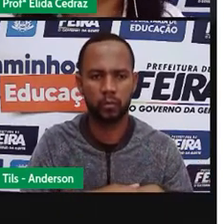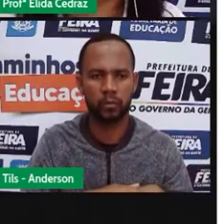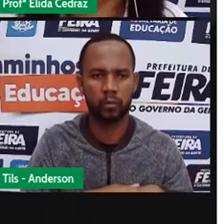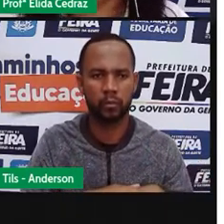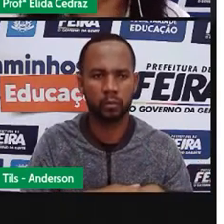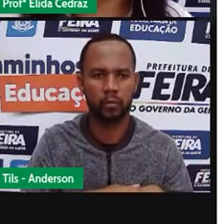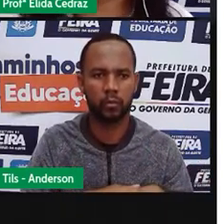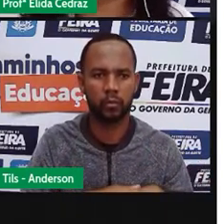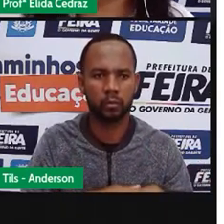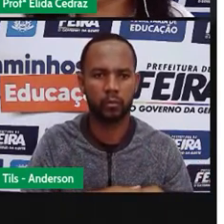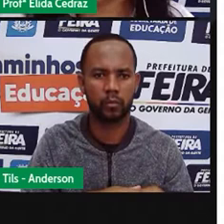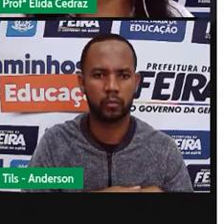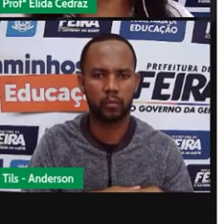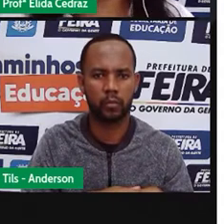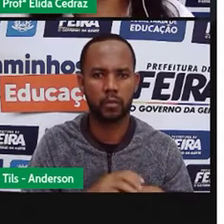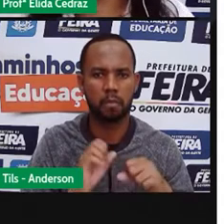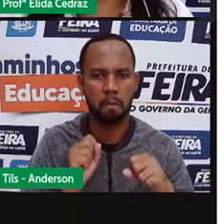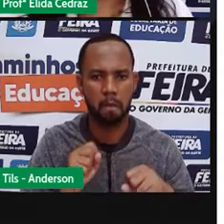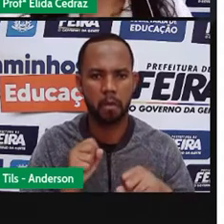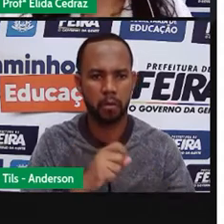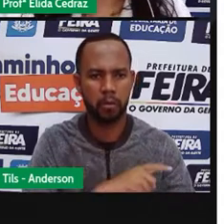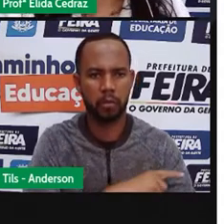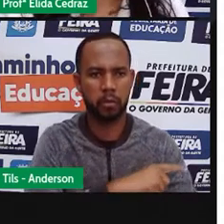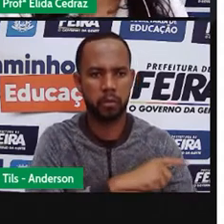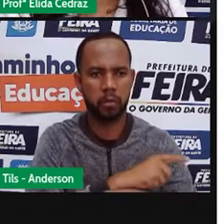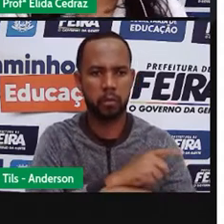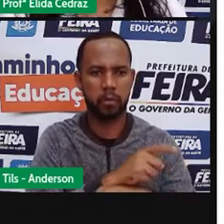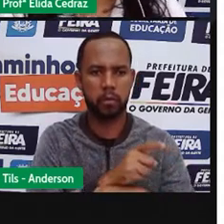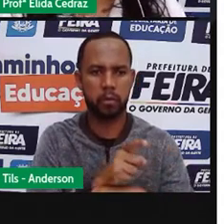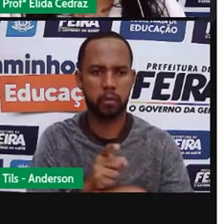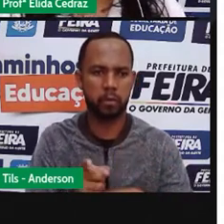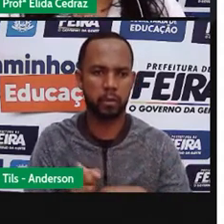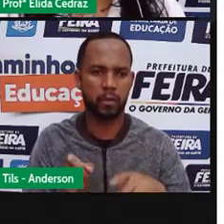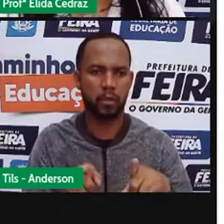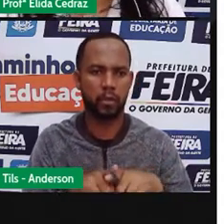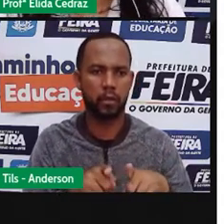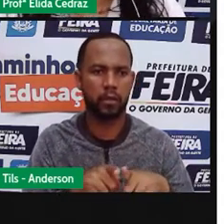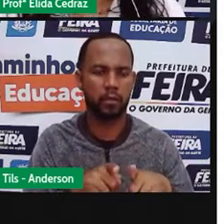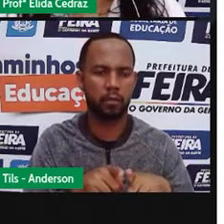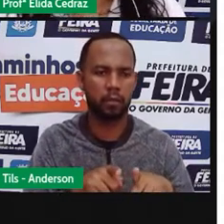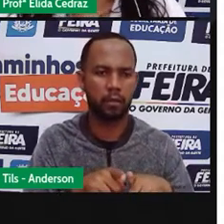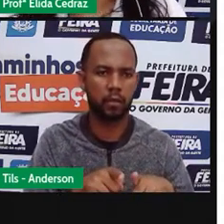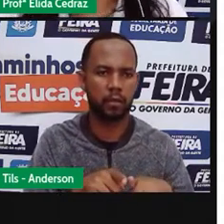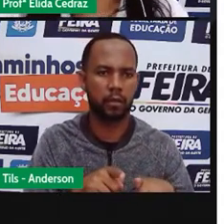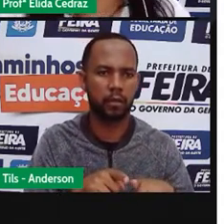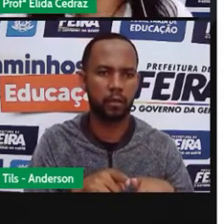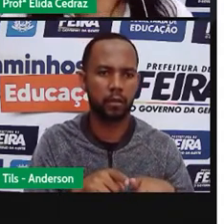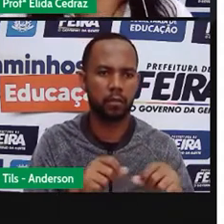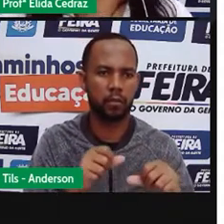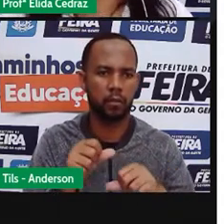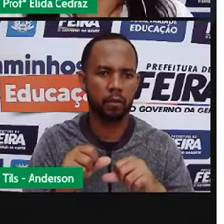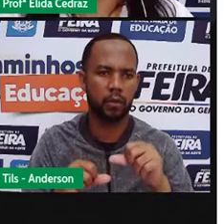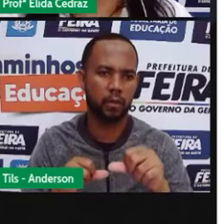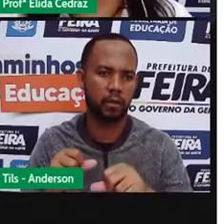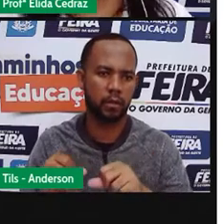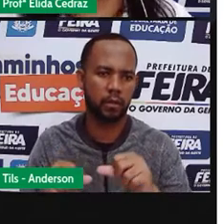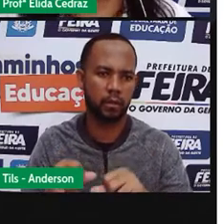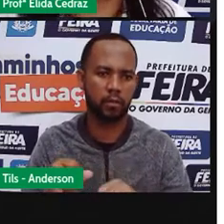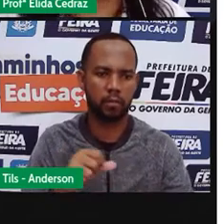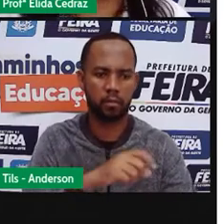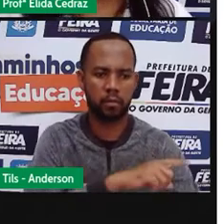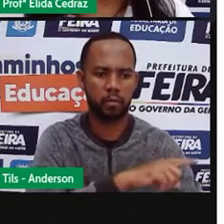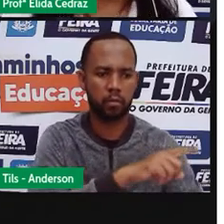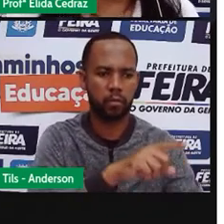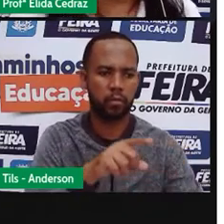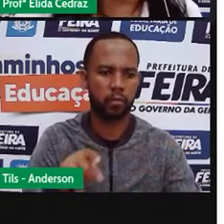a sombra do ponteiro do relógio também vai fazendo um percurso. Ela vai mudando. E em